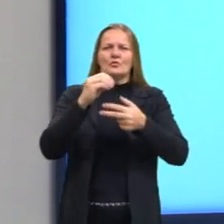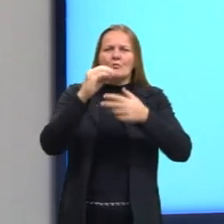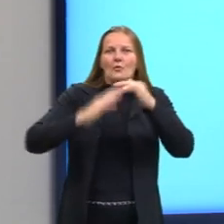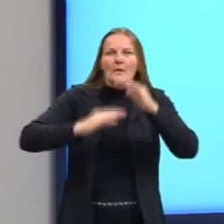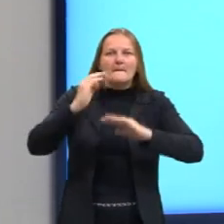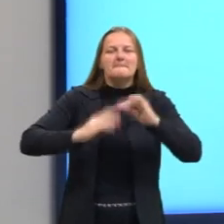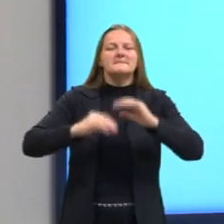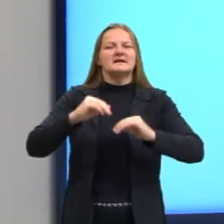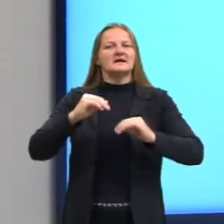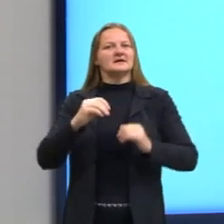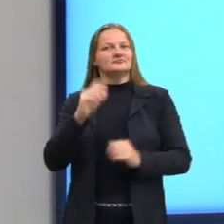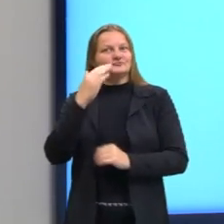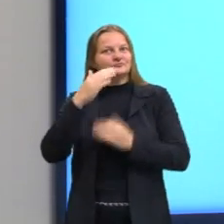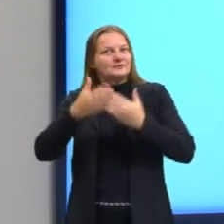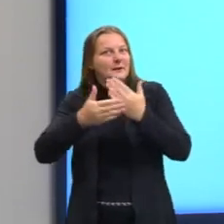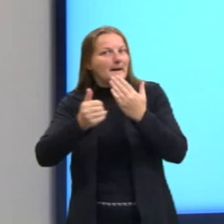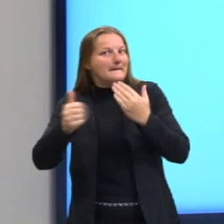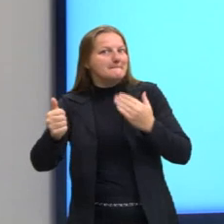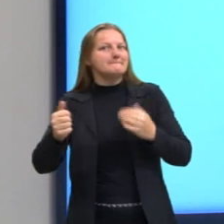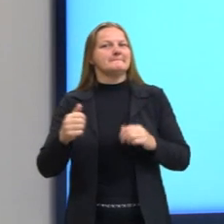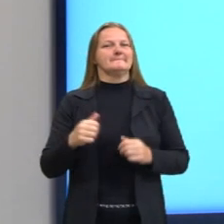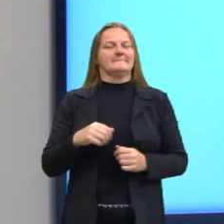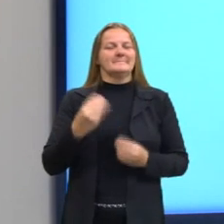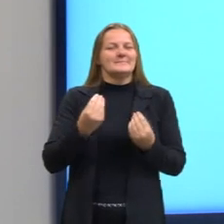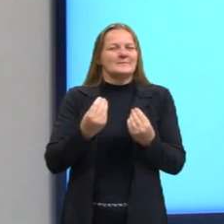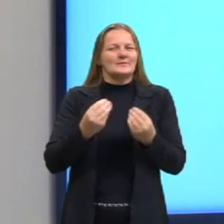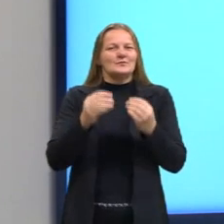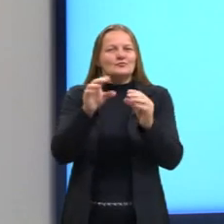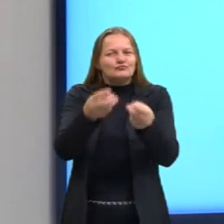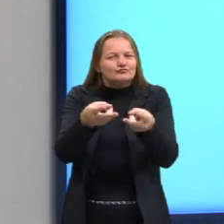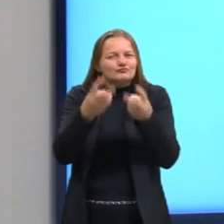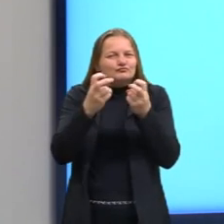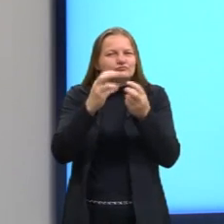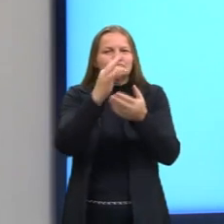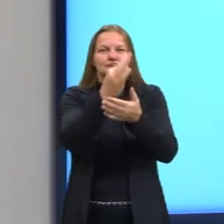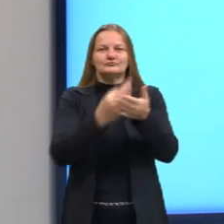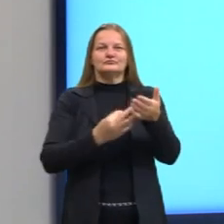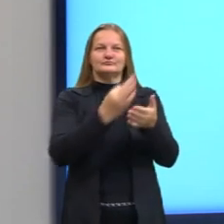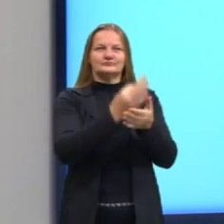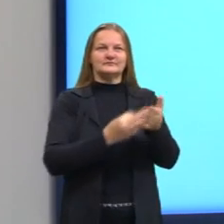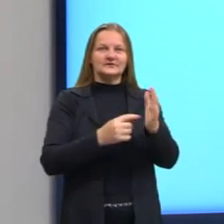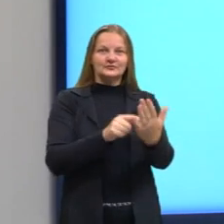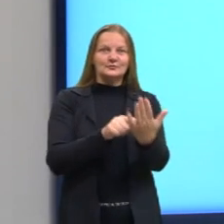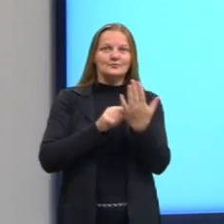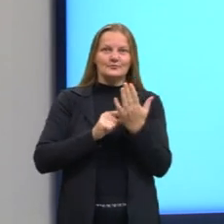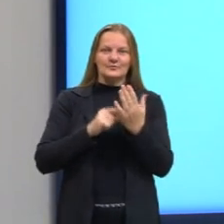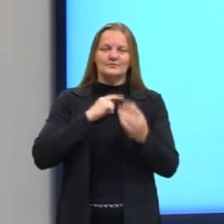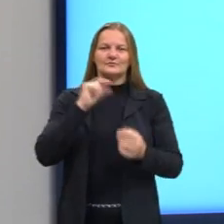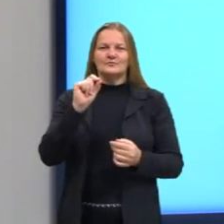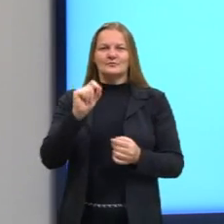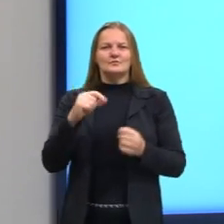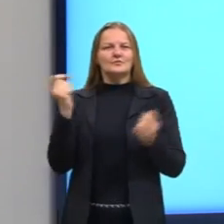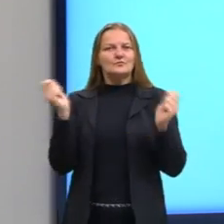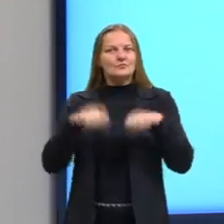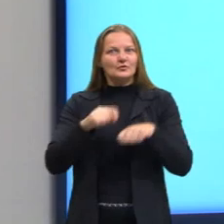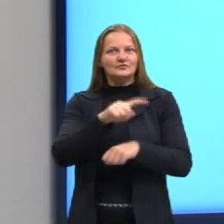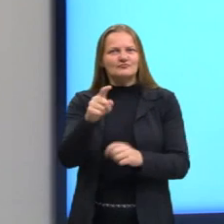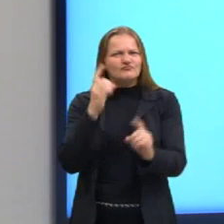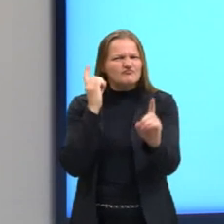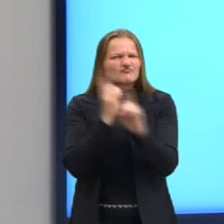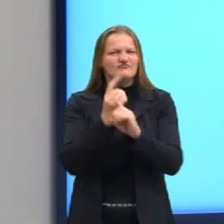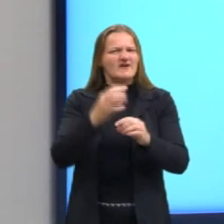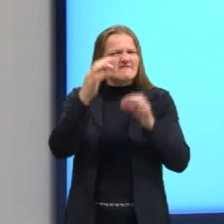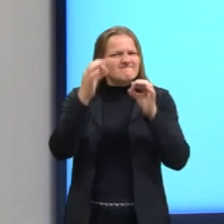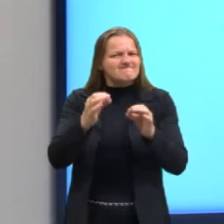habilidade de interpretar e também de extrair o que o texto nos mostra para que a gente possa então achar a